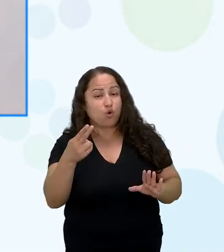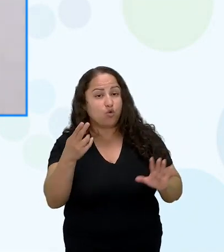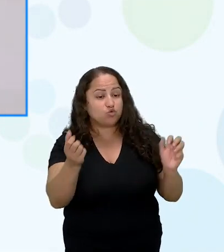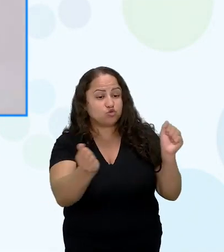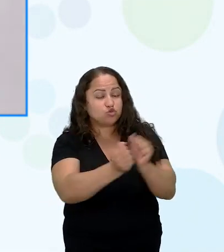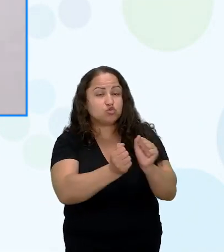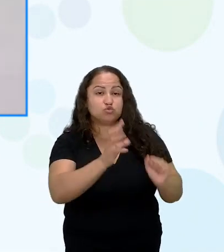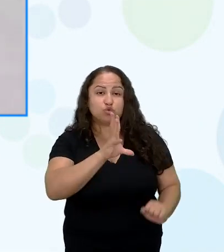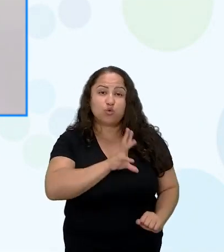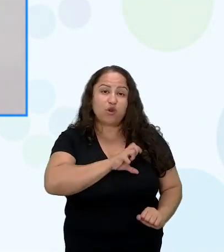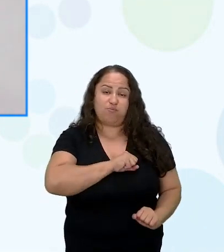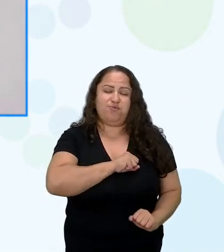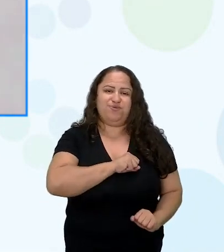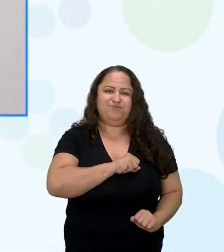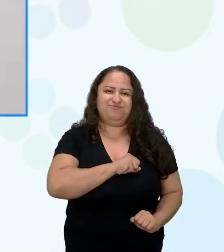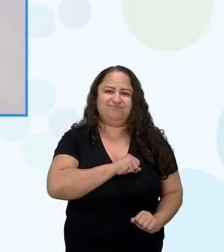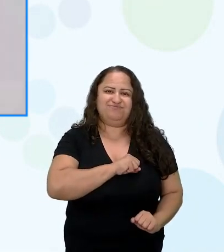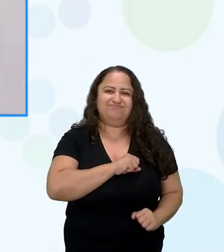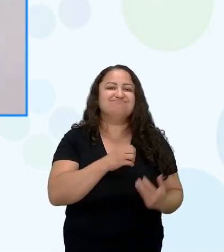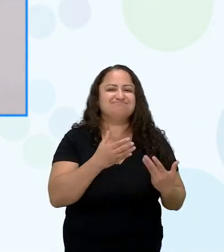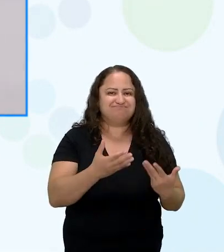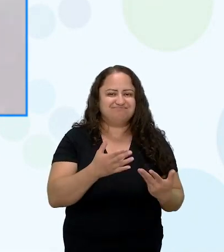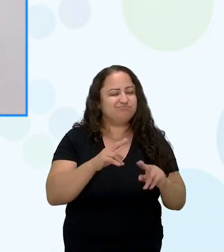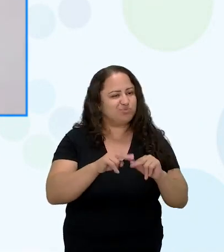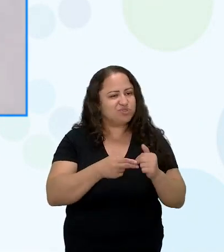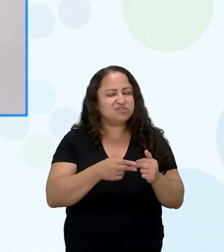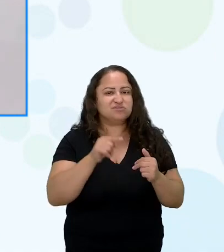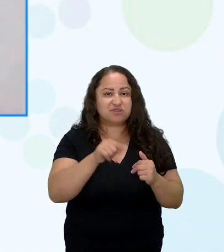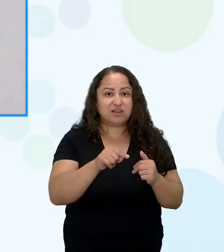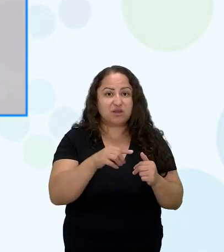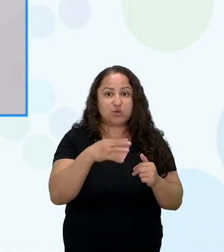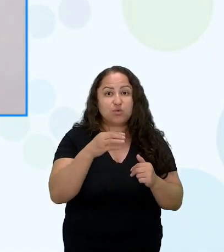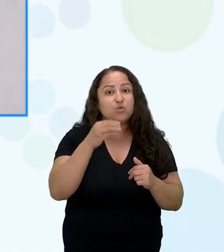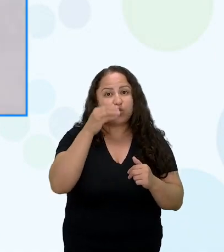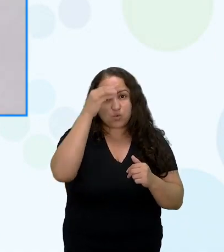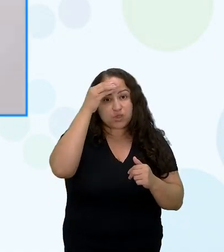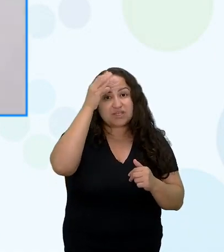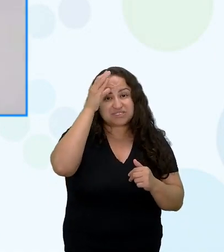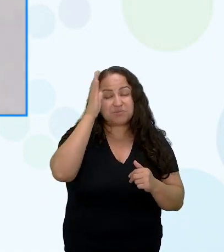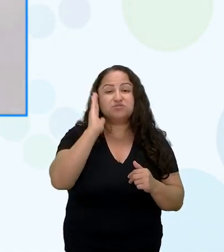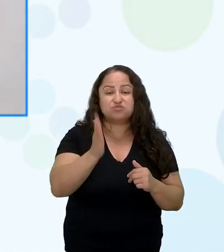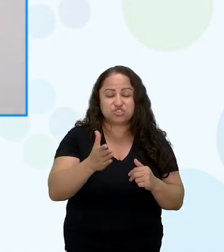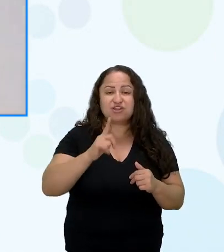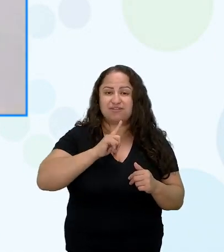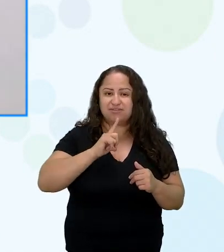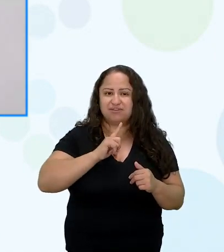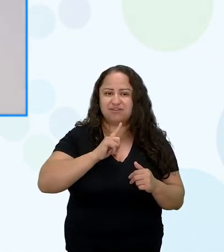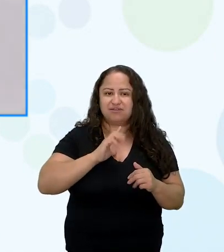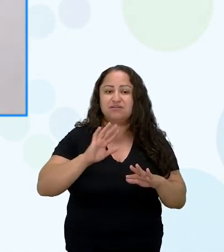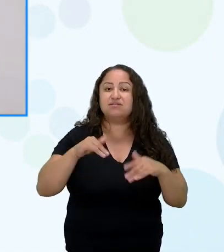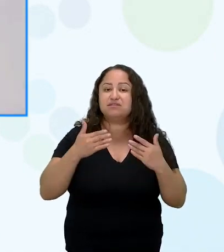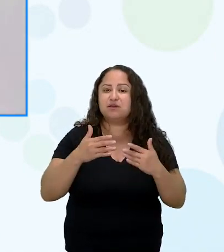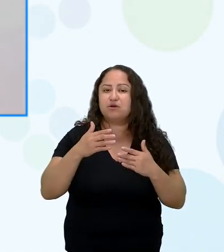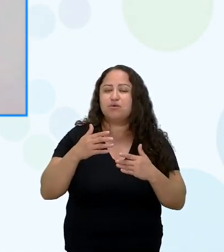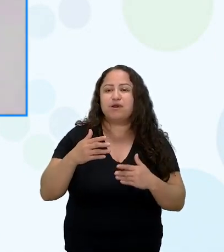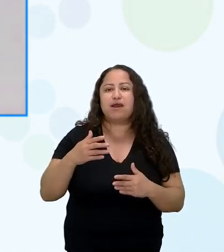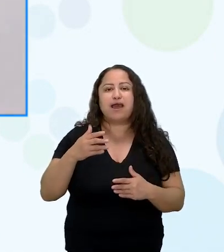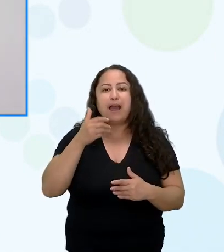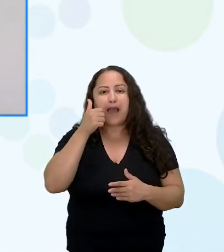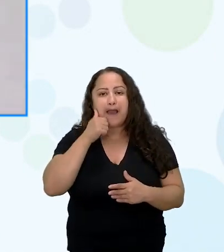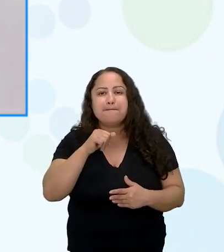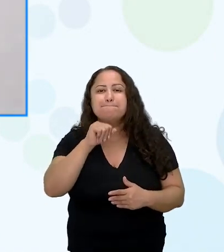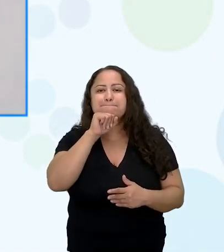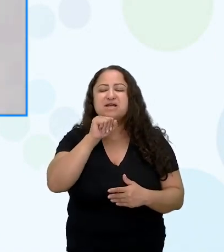ou viver daquele jeito com os conhecimentos que ela tinha e quando a mãe Ayá faleceu